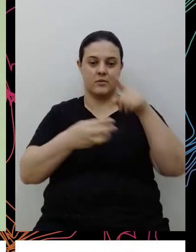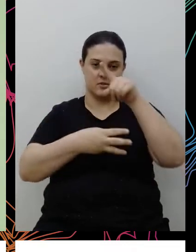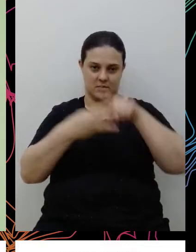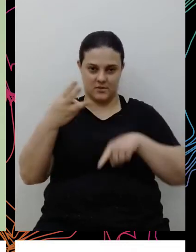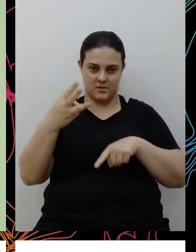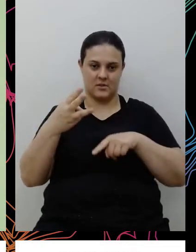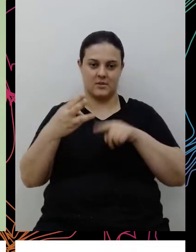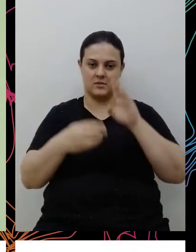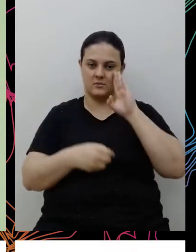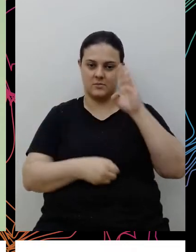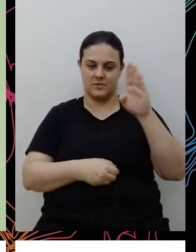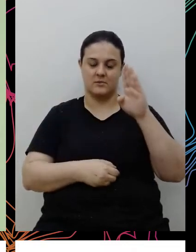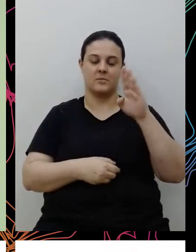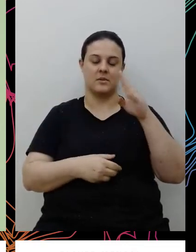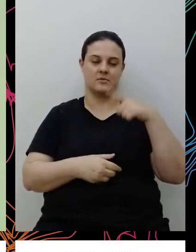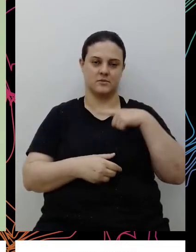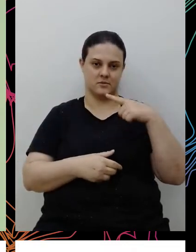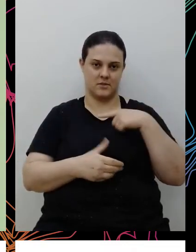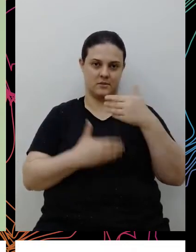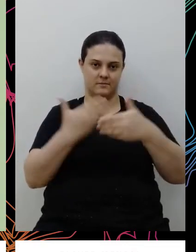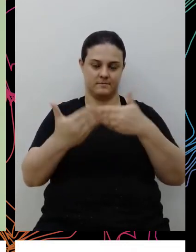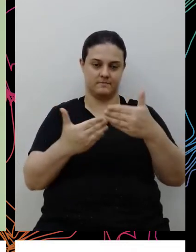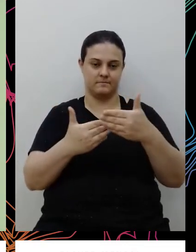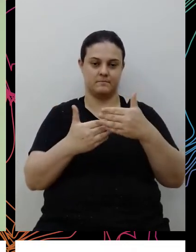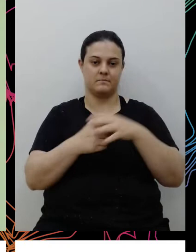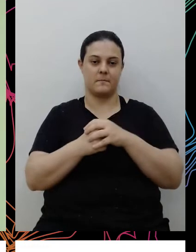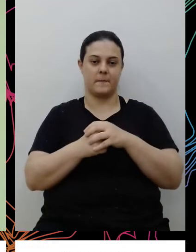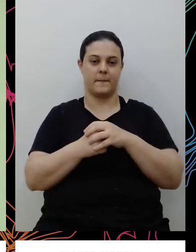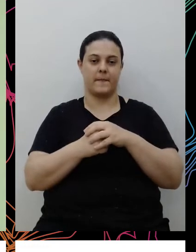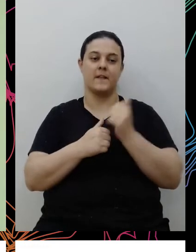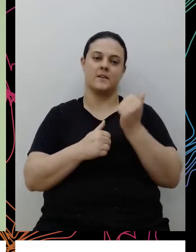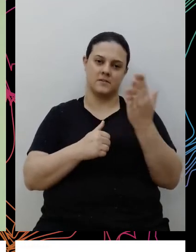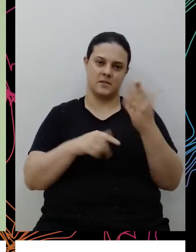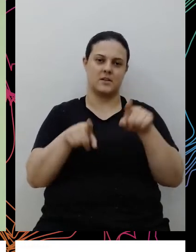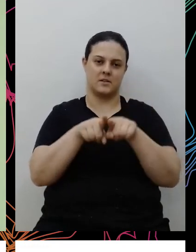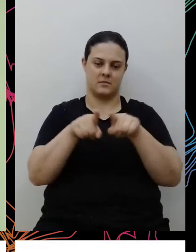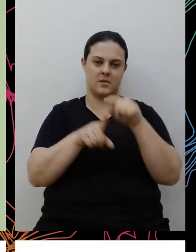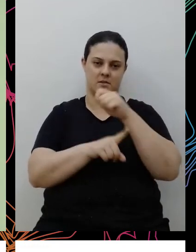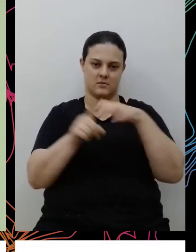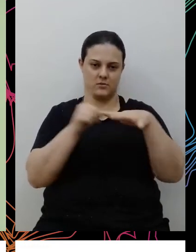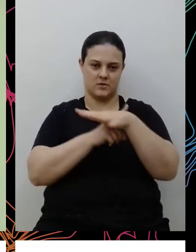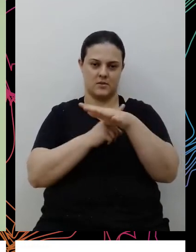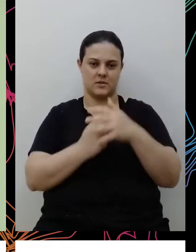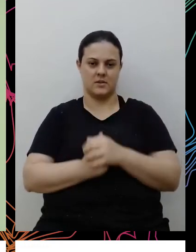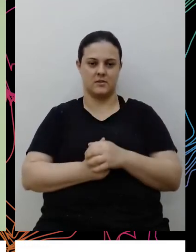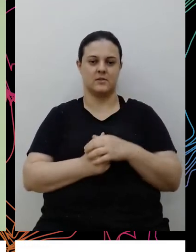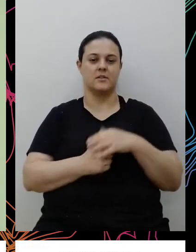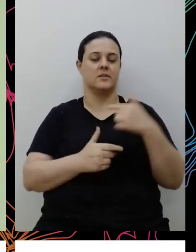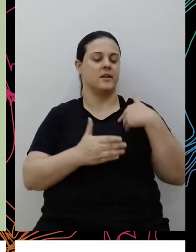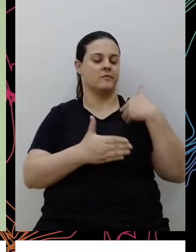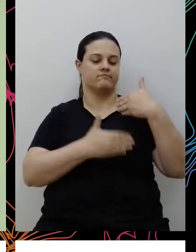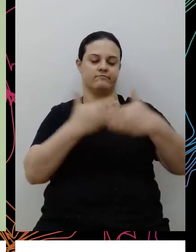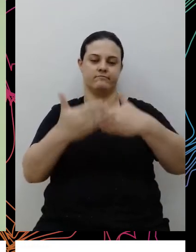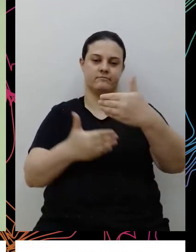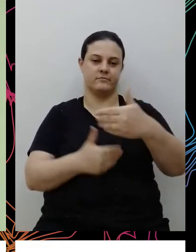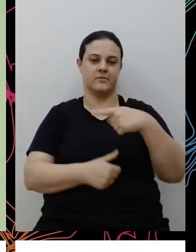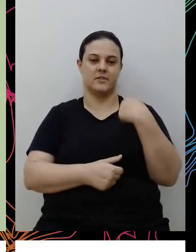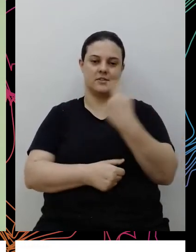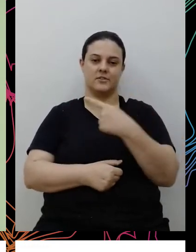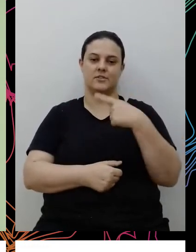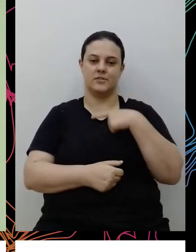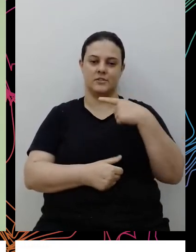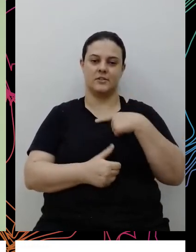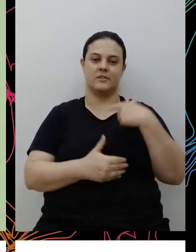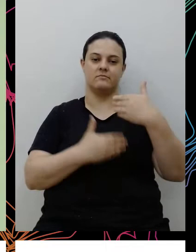de interno ecossistema e externa com toda a sociedade, né, e é uma jornada, né, sim, a gente tem passado ali por